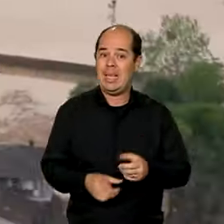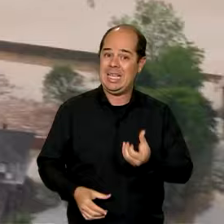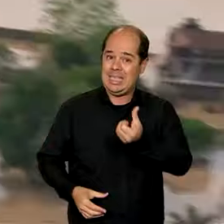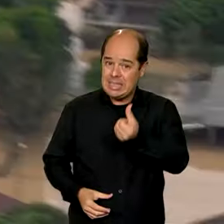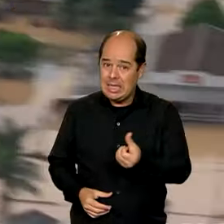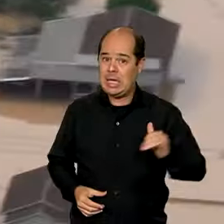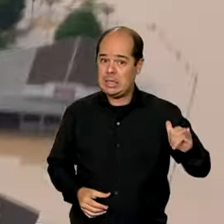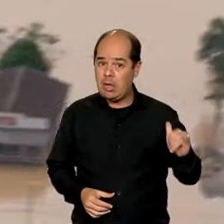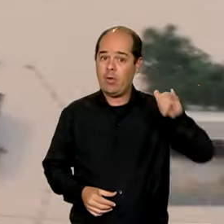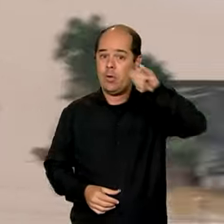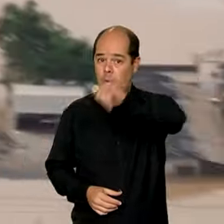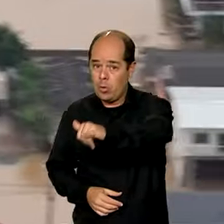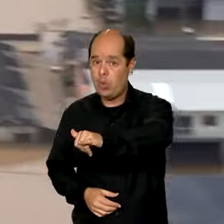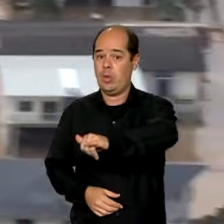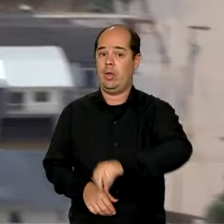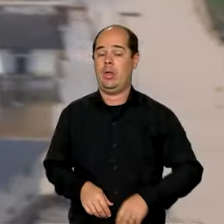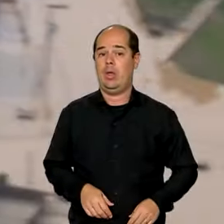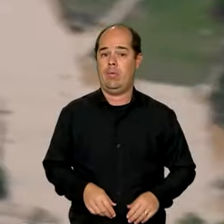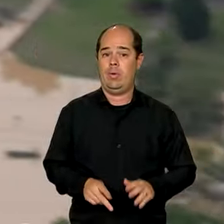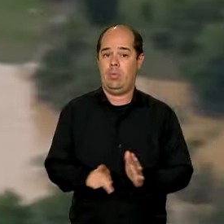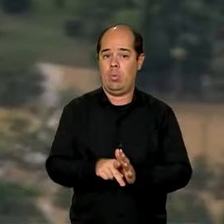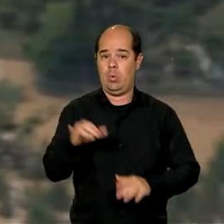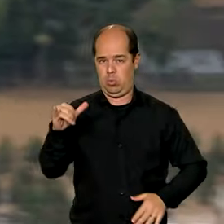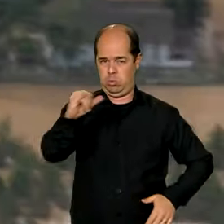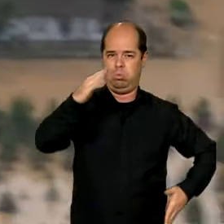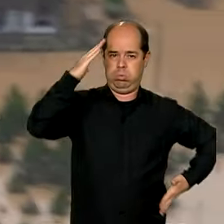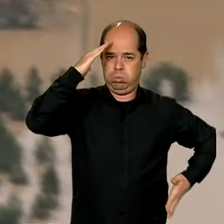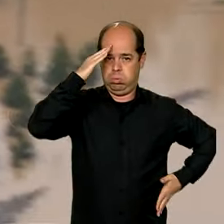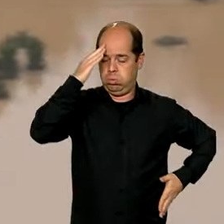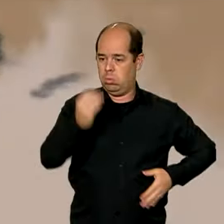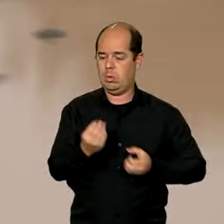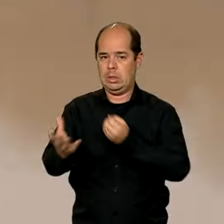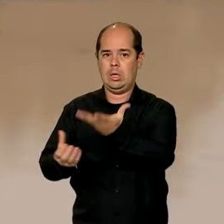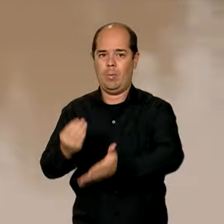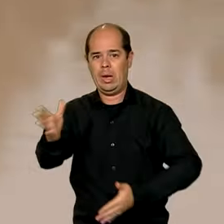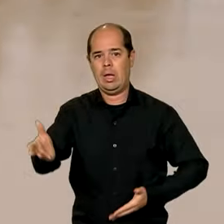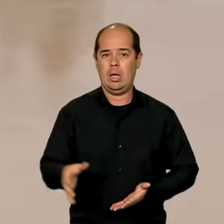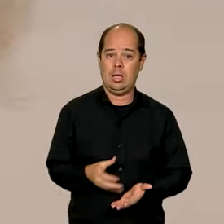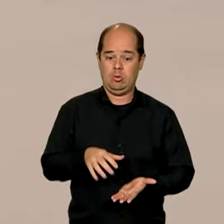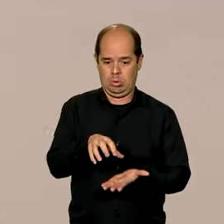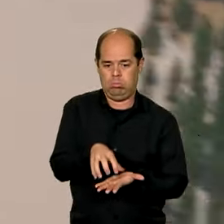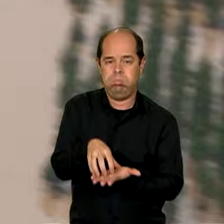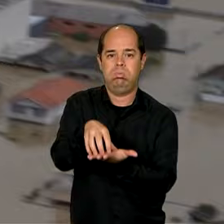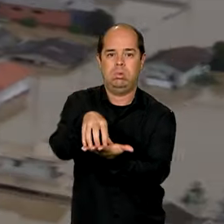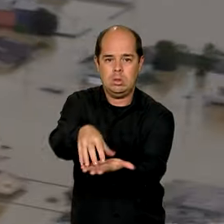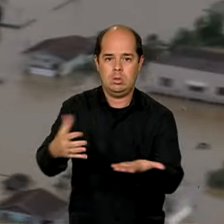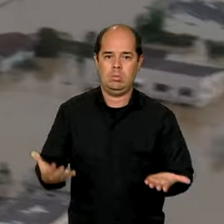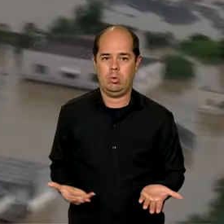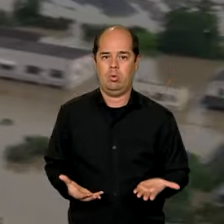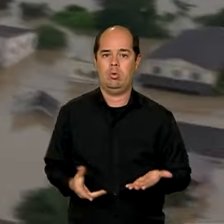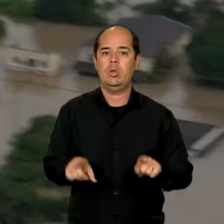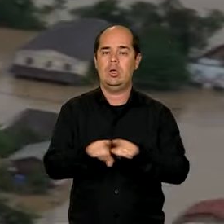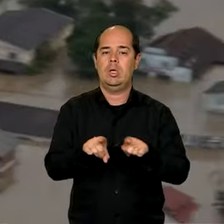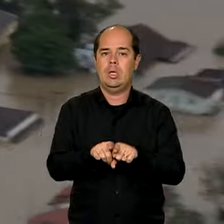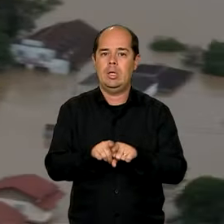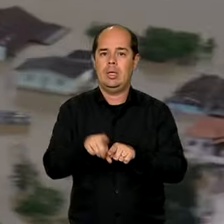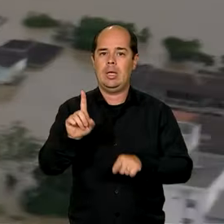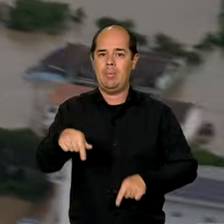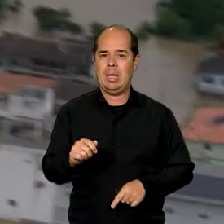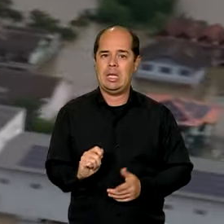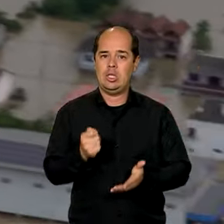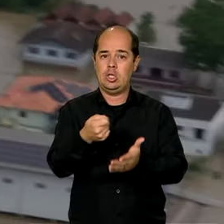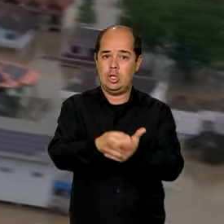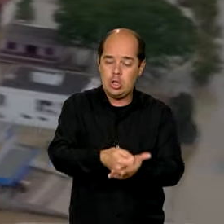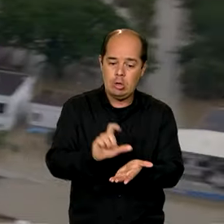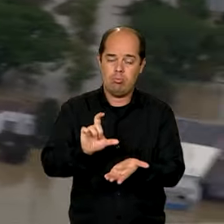suporte em ações de resgate e transporte. Liberou crédito com condições especiais no valor de 50 milhões de